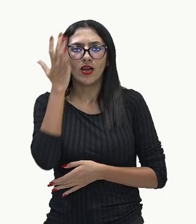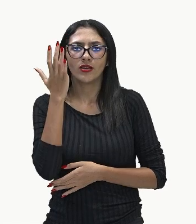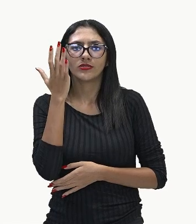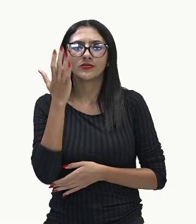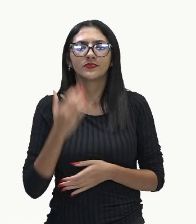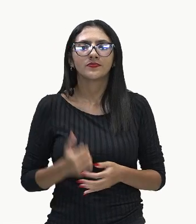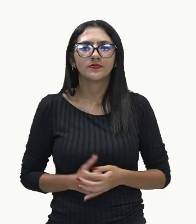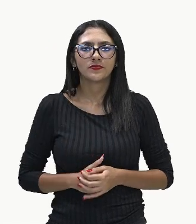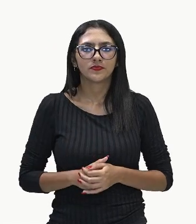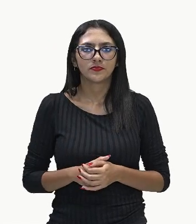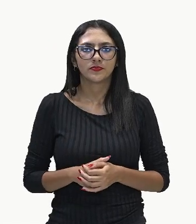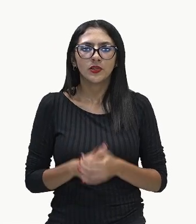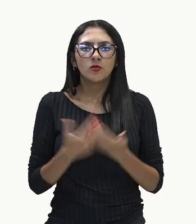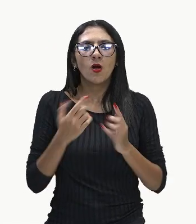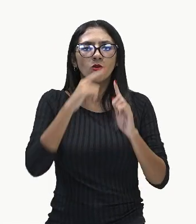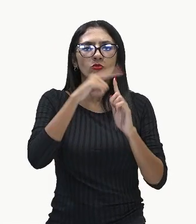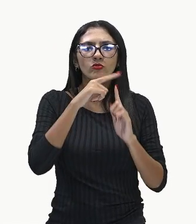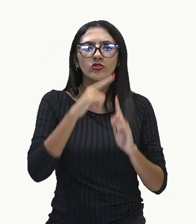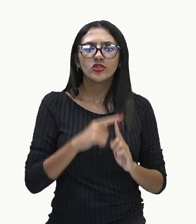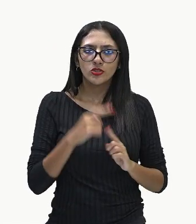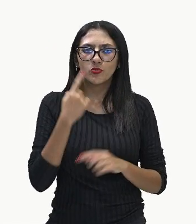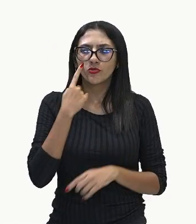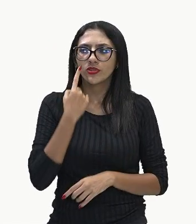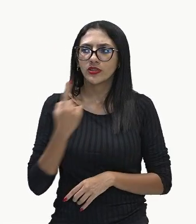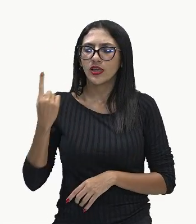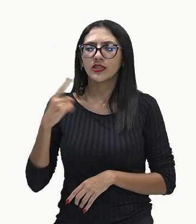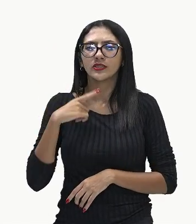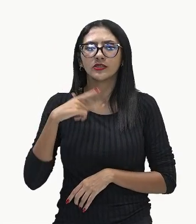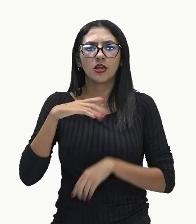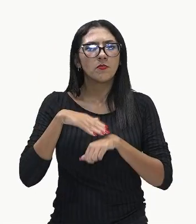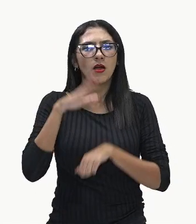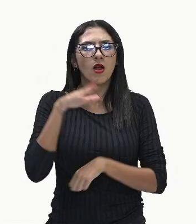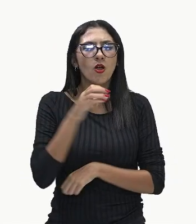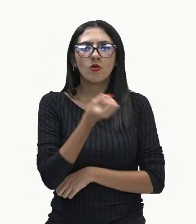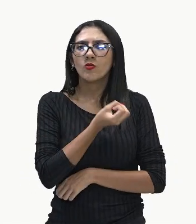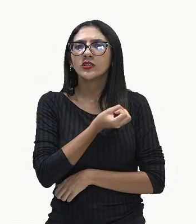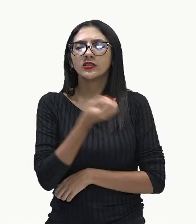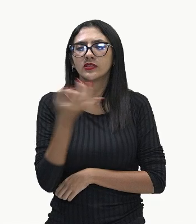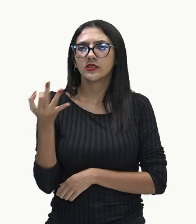qual é a marca que possui, né, um maior número, ou seja, uma maior quantidade?